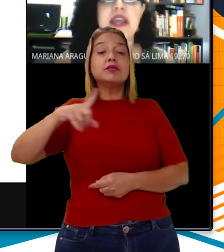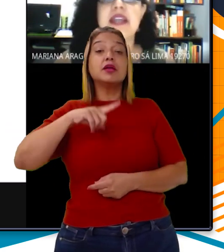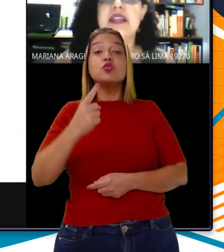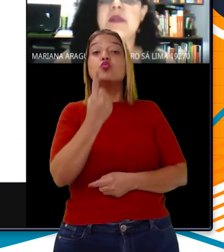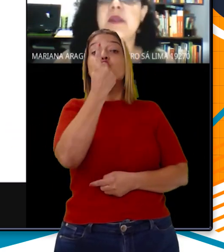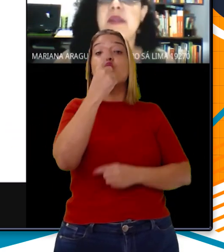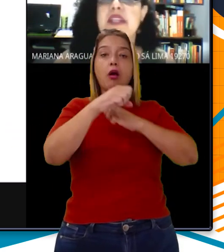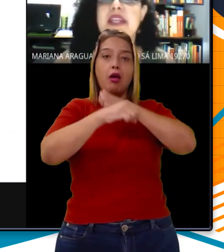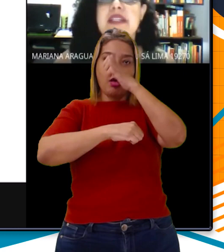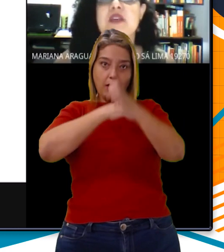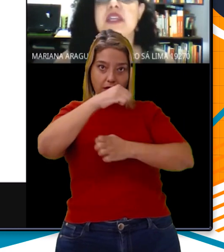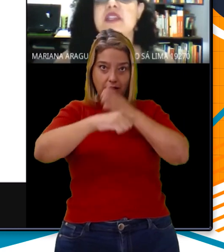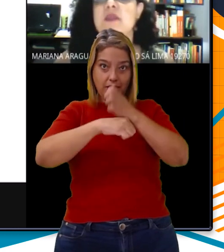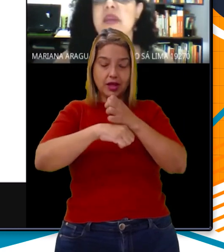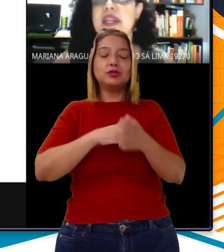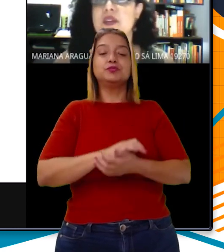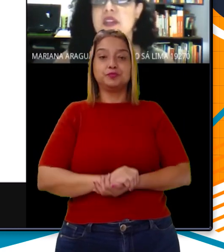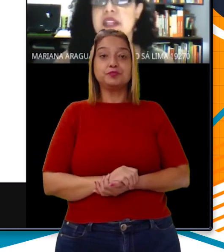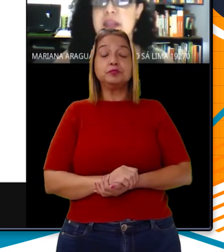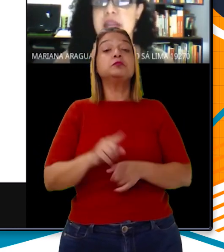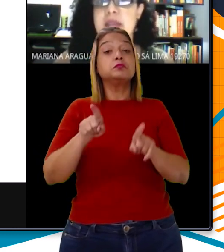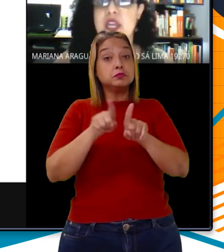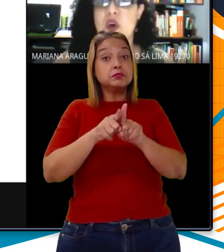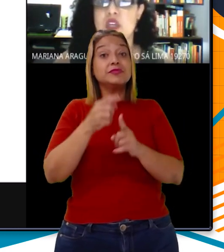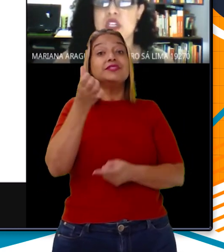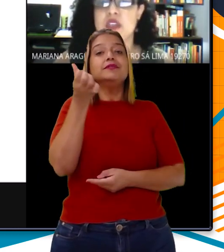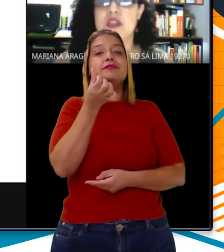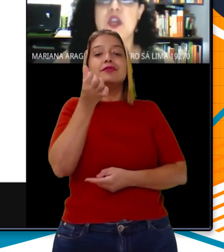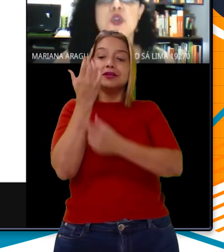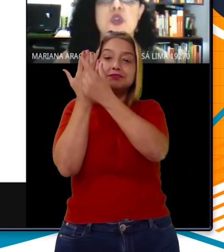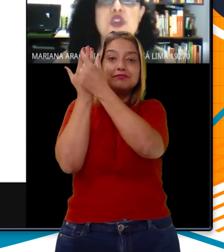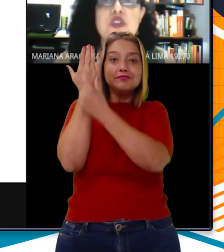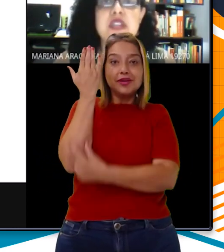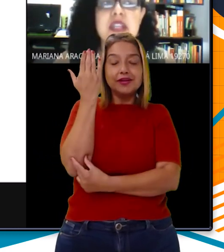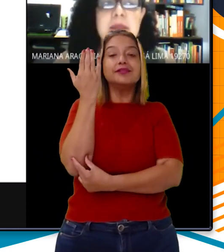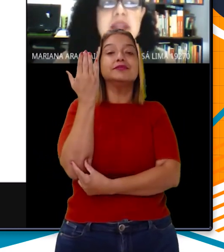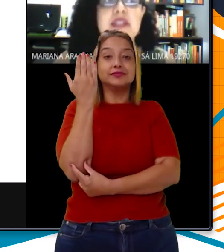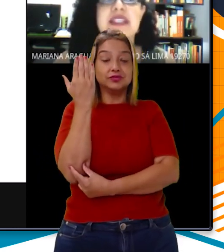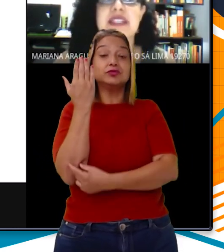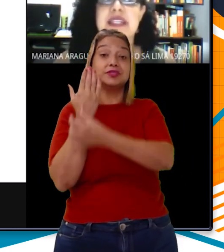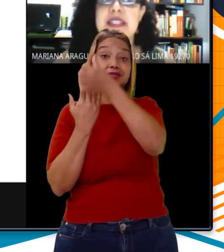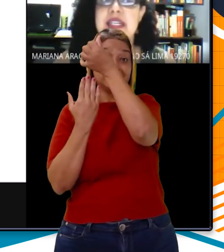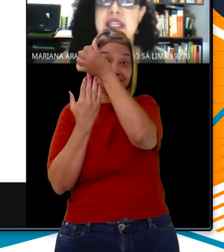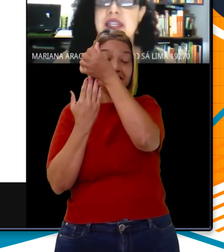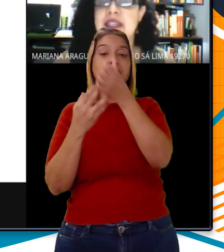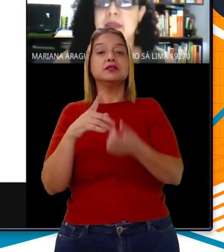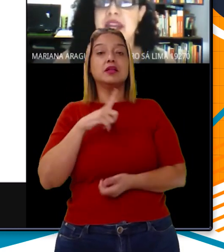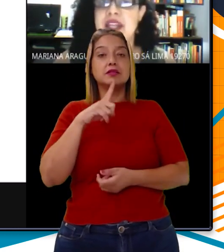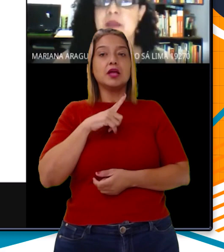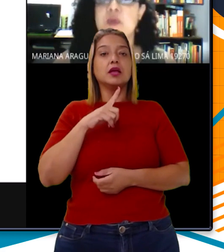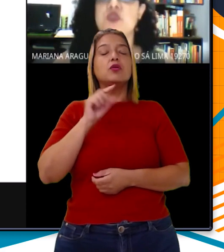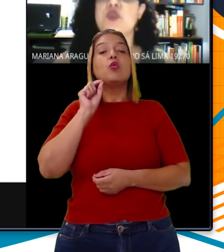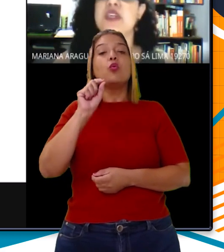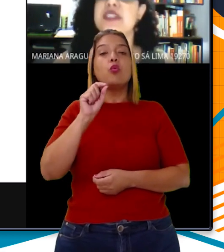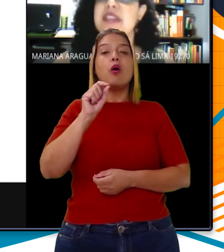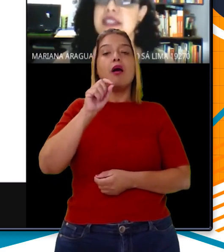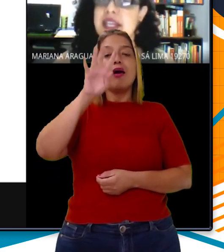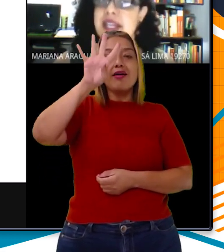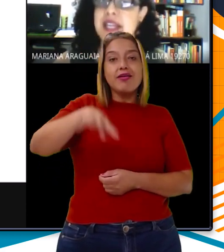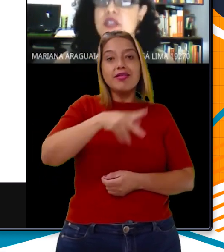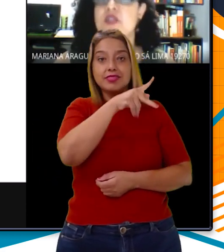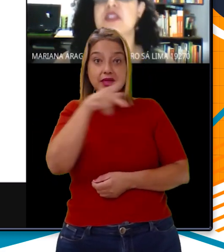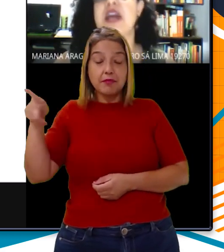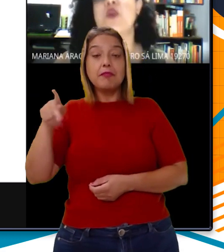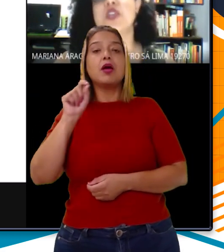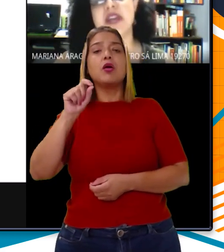Ele também pertence ao sexto período da tabela periódica. Todos os elementos da sexta linha da tabela possuem 6